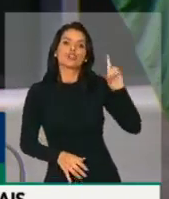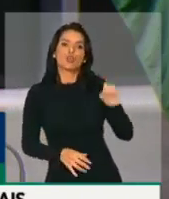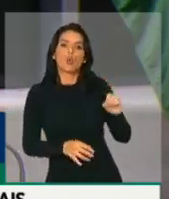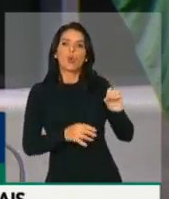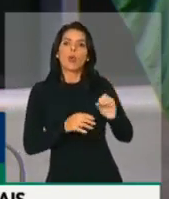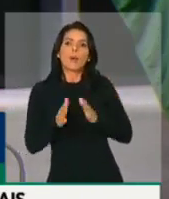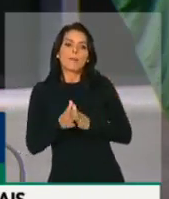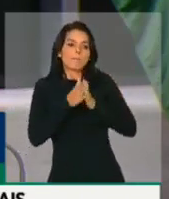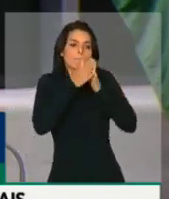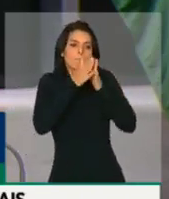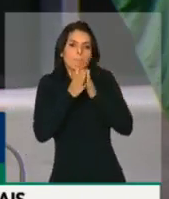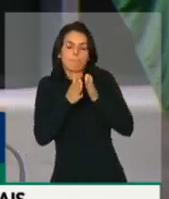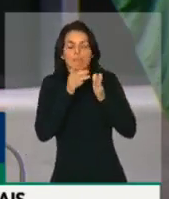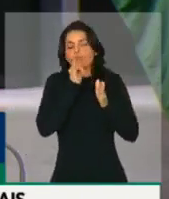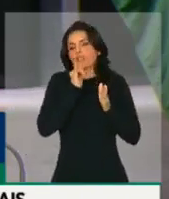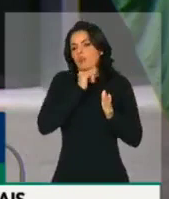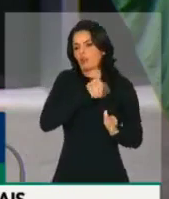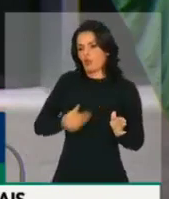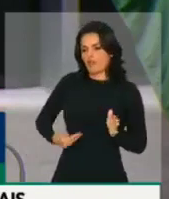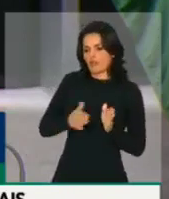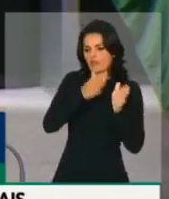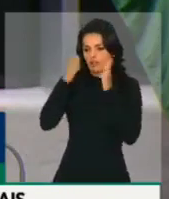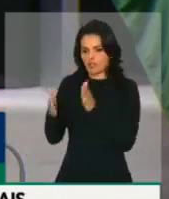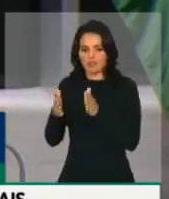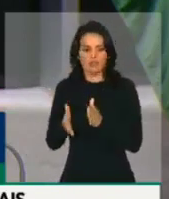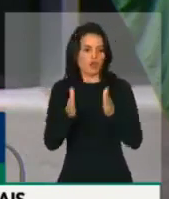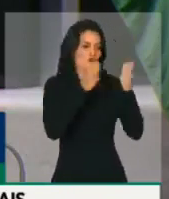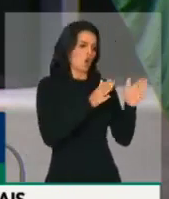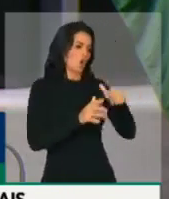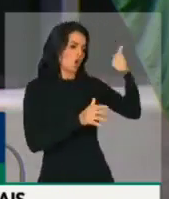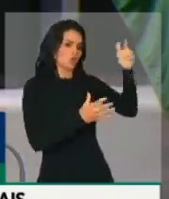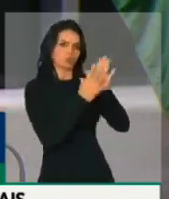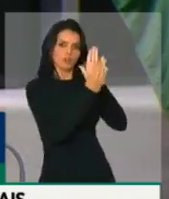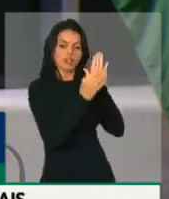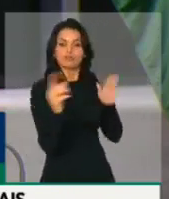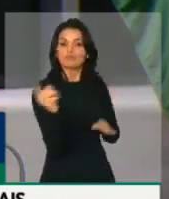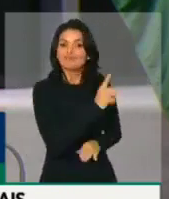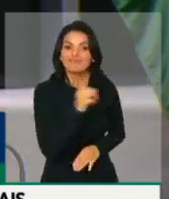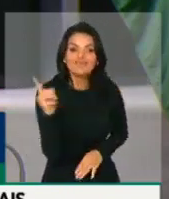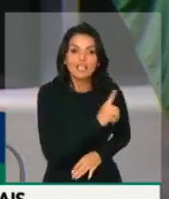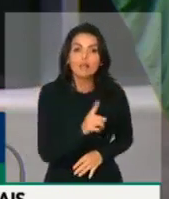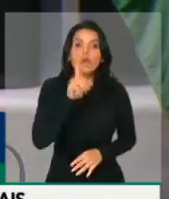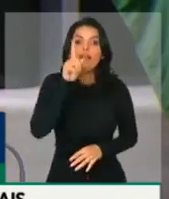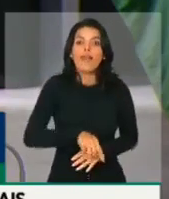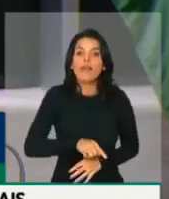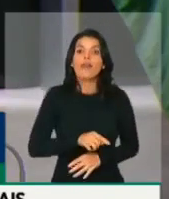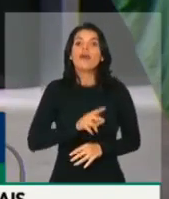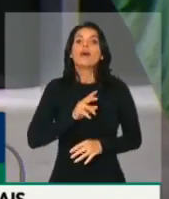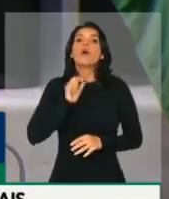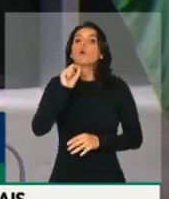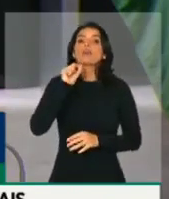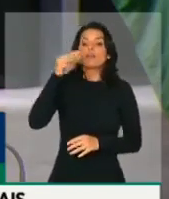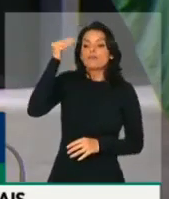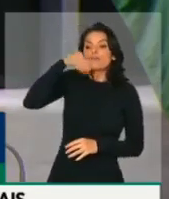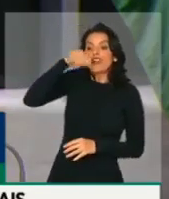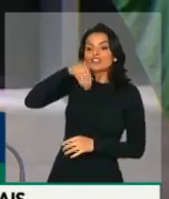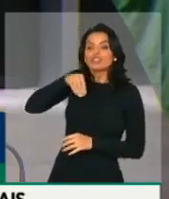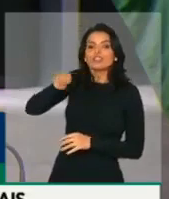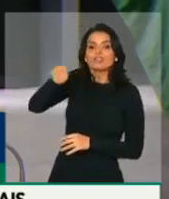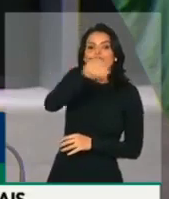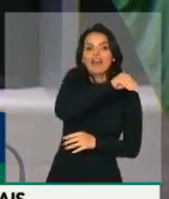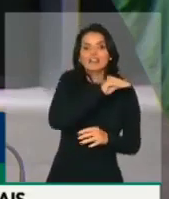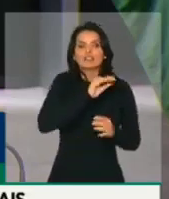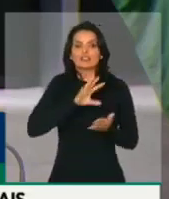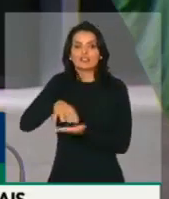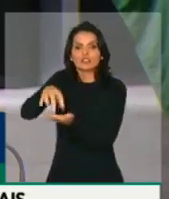miliciana que interessa a muita gente. Este modelo. Que interessa a fragilidade das instituições. Que interessa a